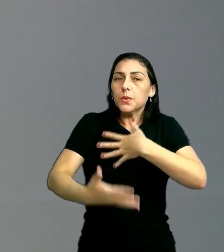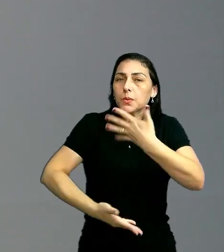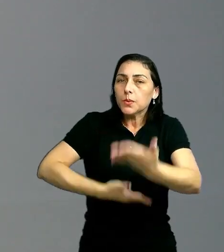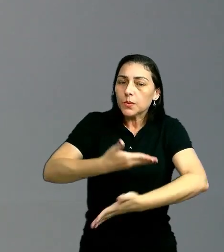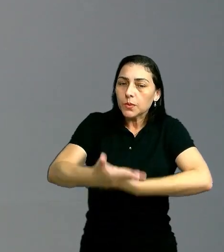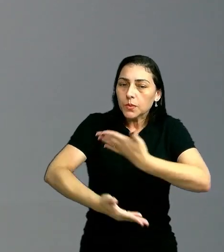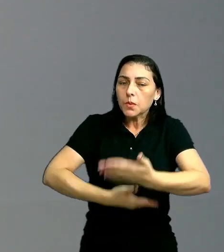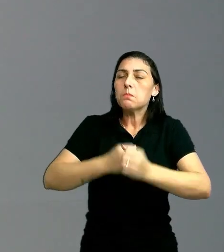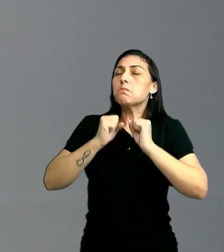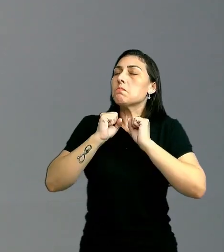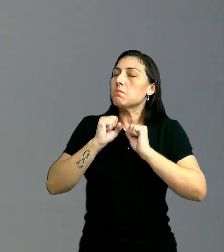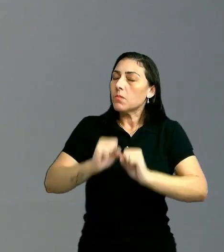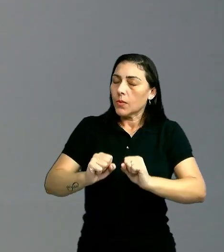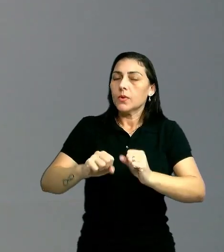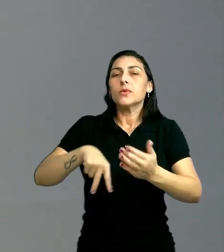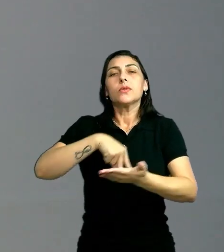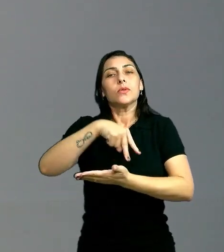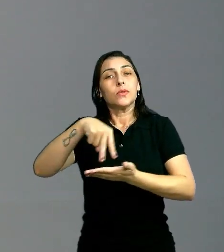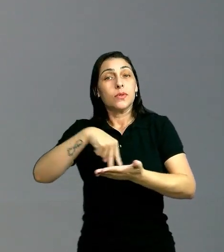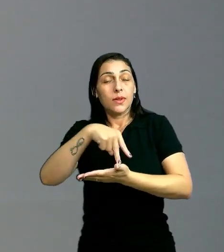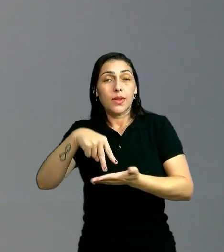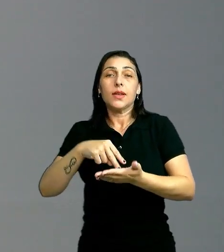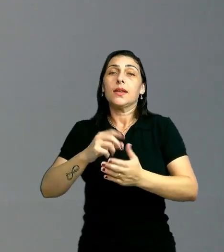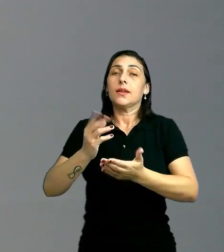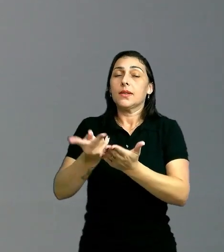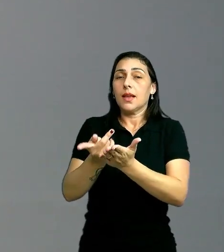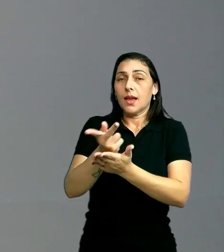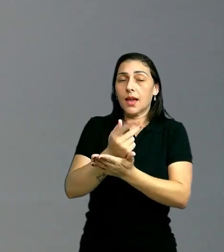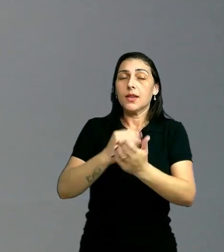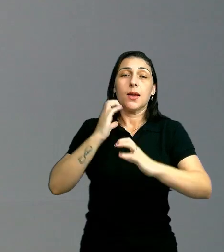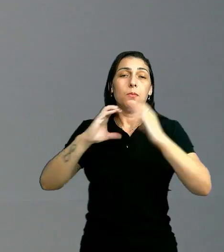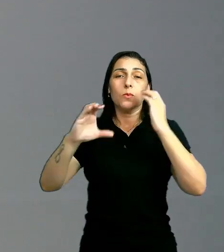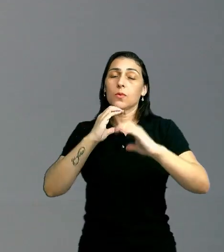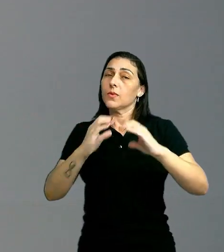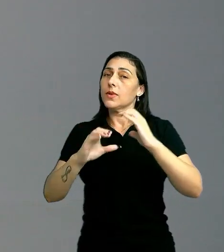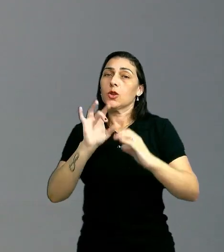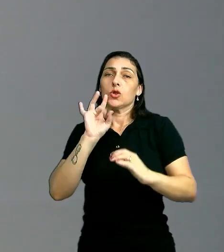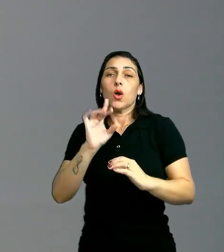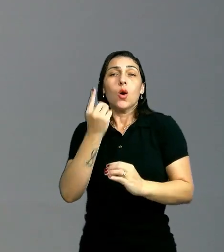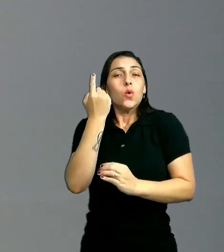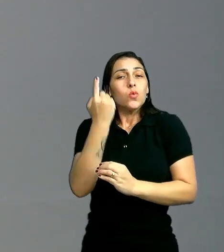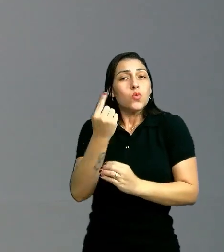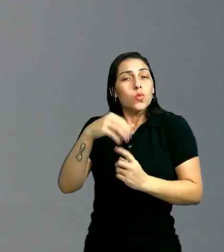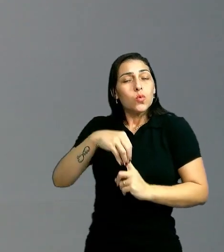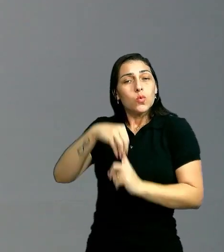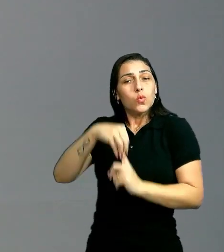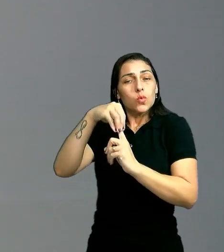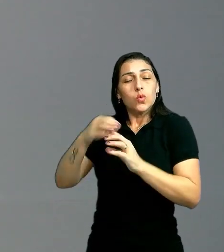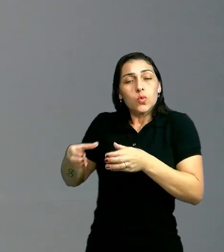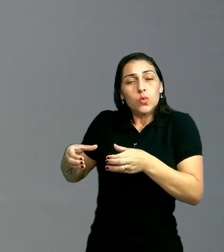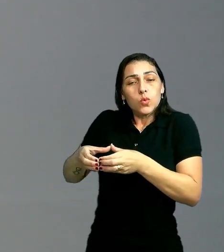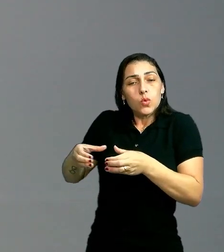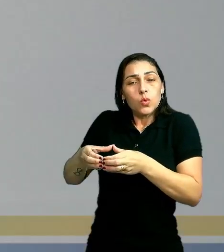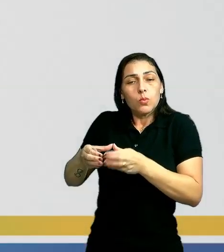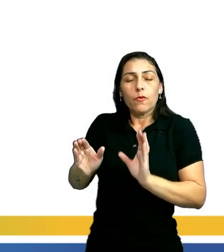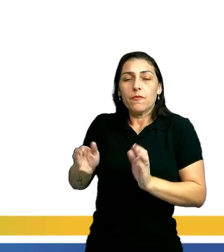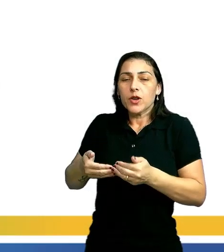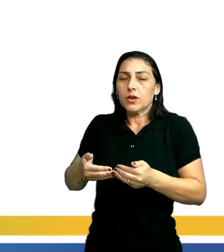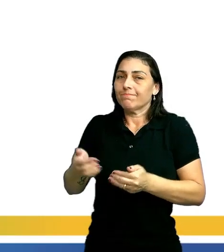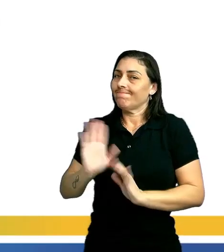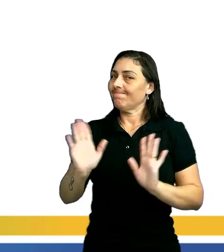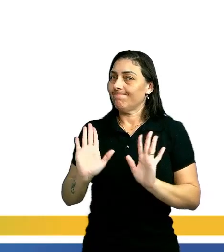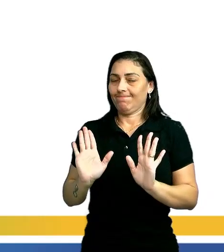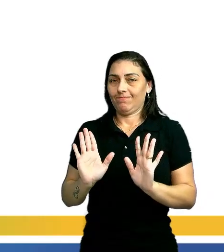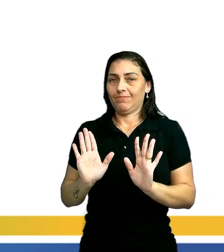Então, a dança, a arte, a música não estão limitadas apenas a nós, nação brasileira, ou a nenhum